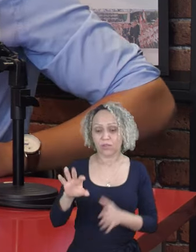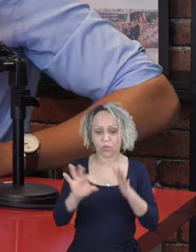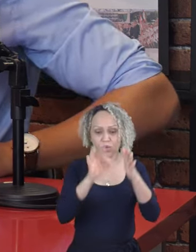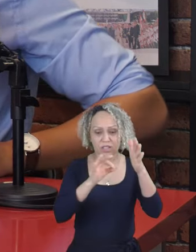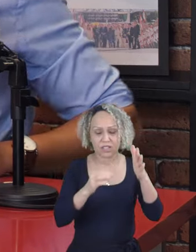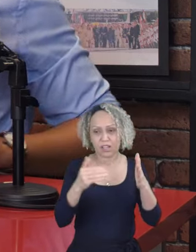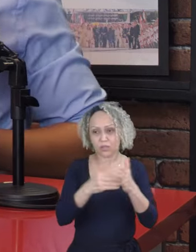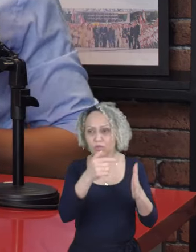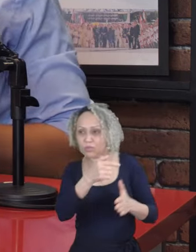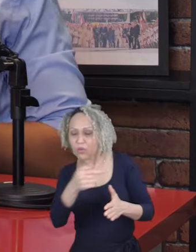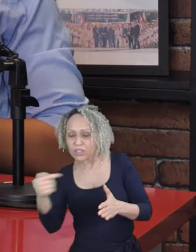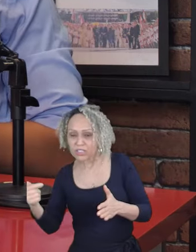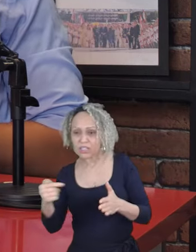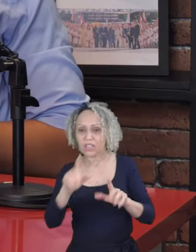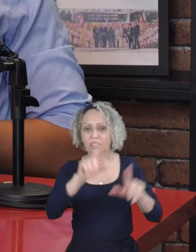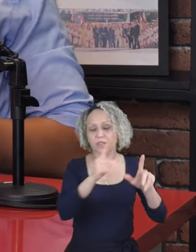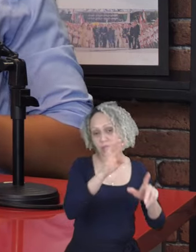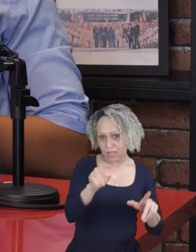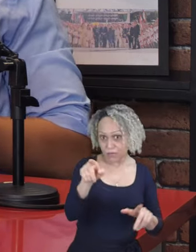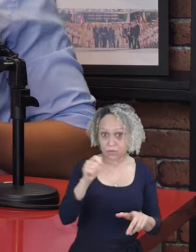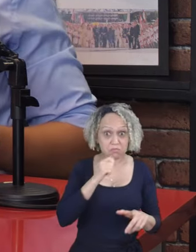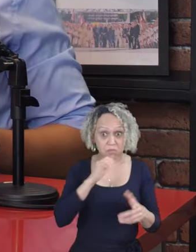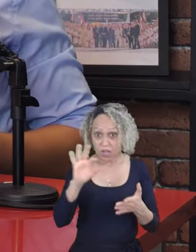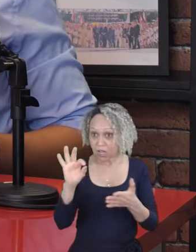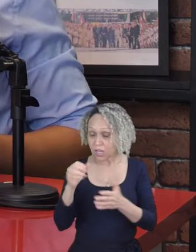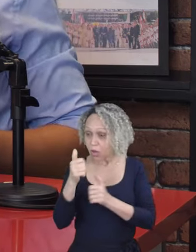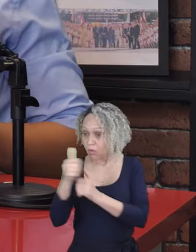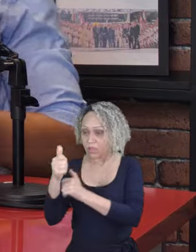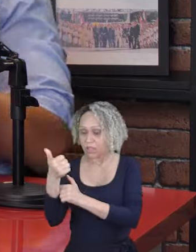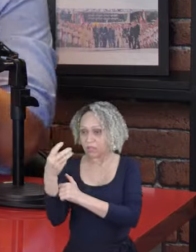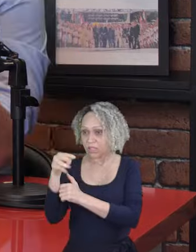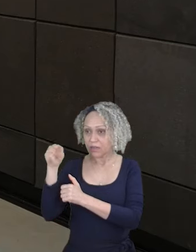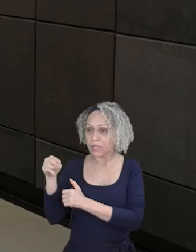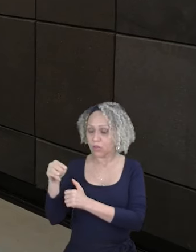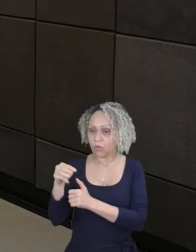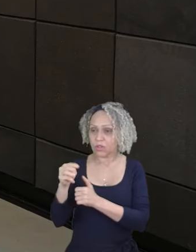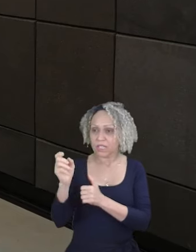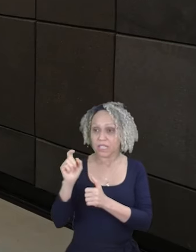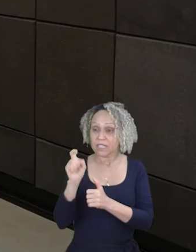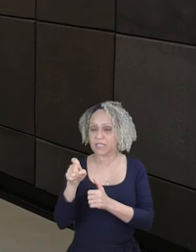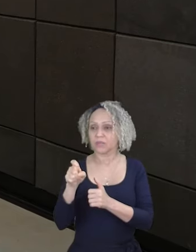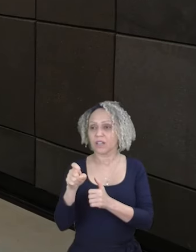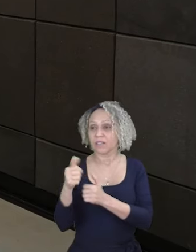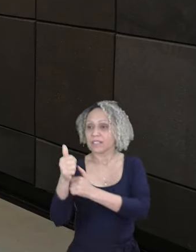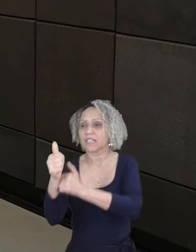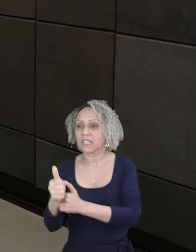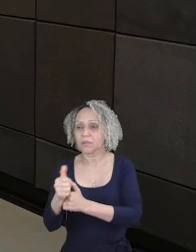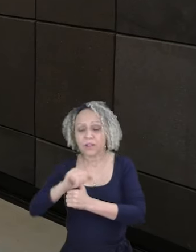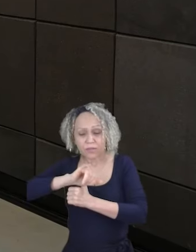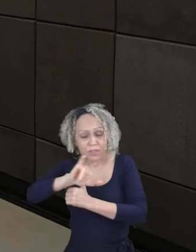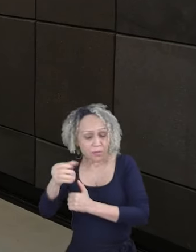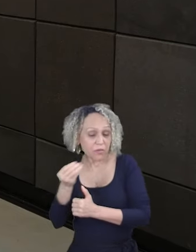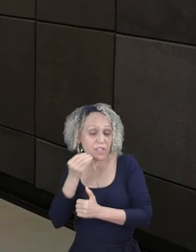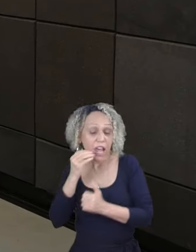destaques dos últimos dias da TVPT. Se você ainda não segue o 13 Minutos no seu aplicativo, clica no botão Seguir para